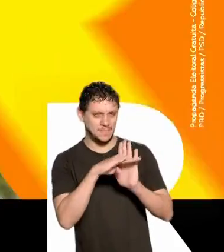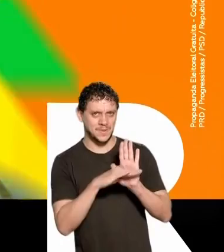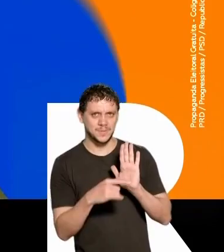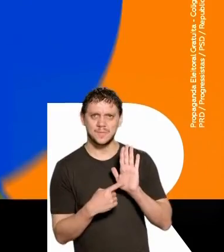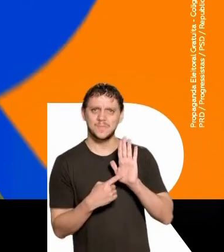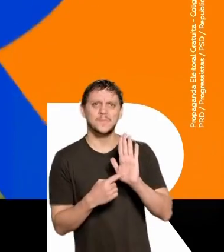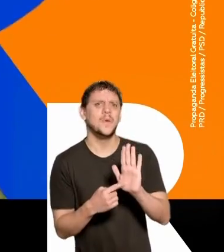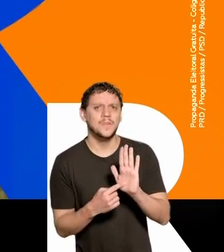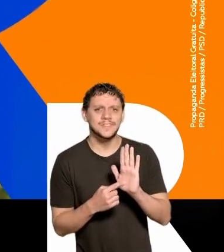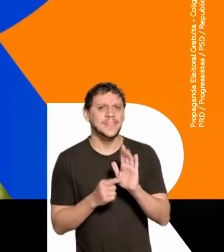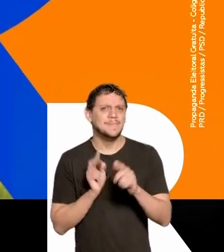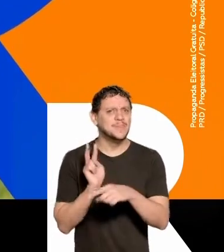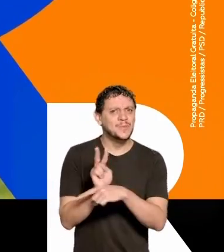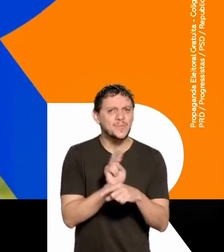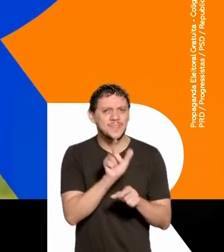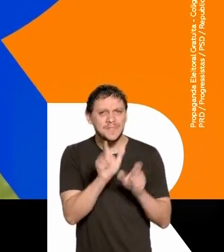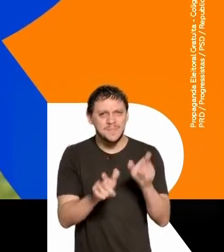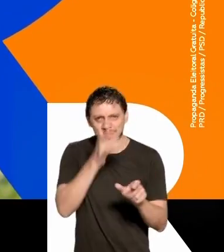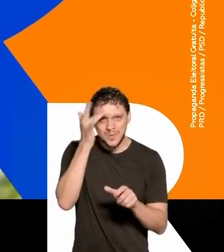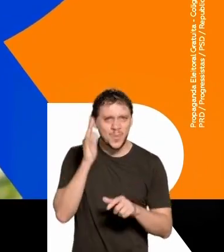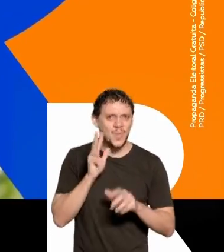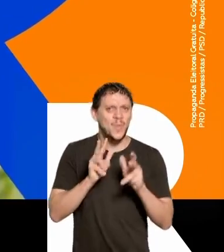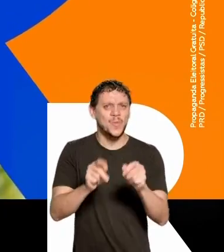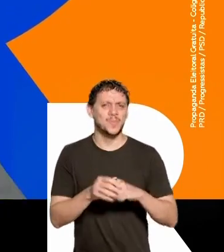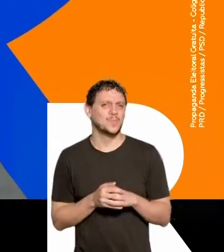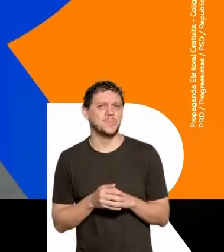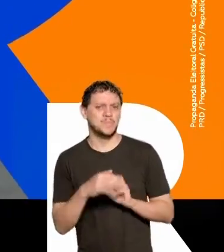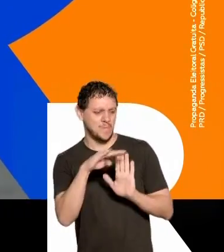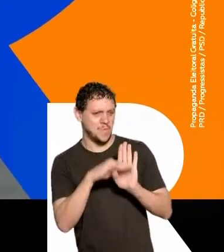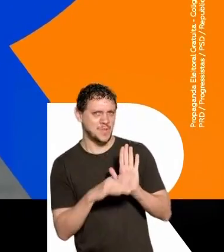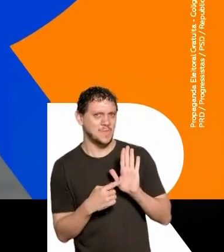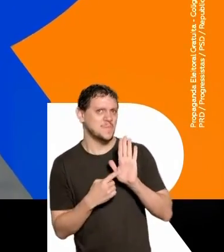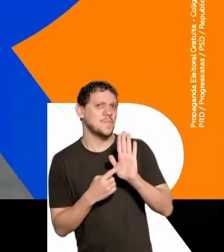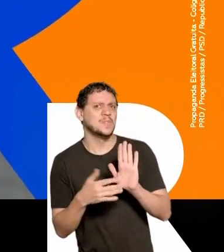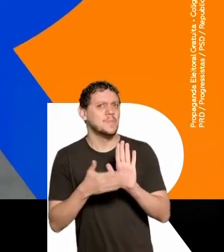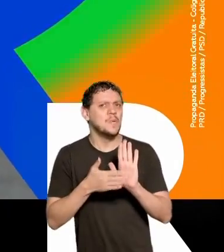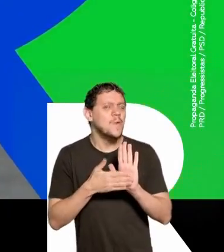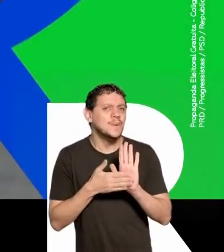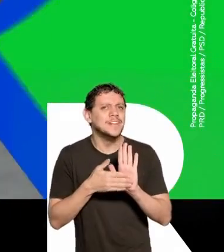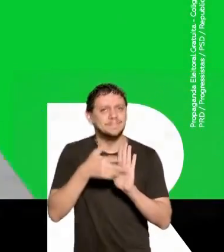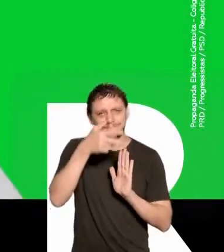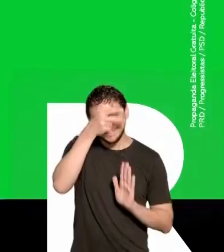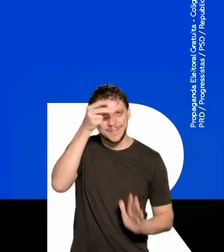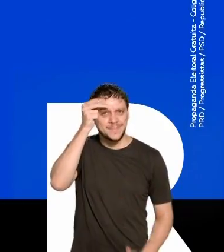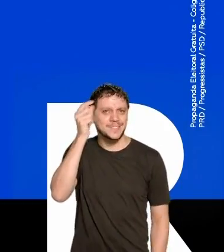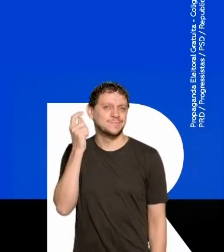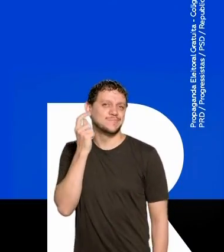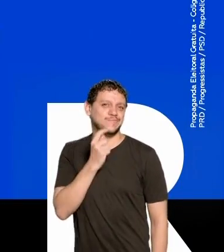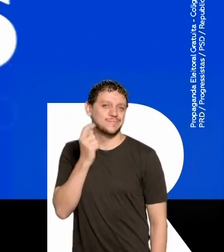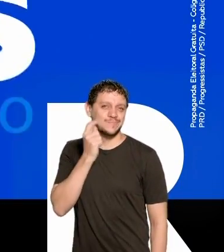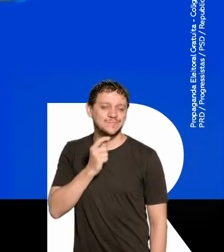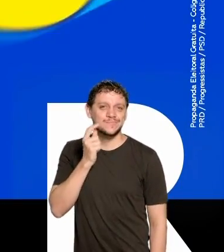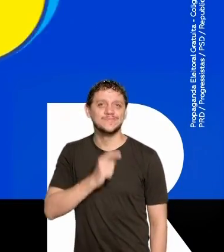Vai atravessar o programa que cuida de todo mundo. O programa do Ricardo Nunes, prefeito.